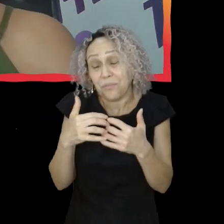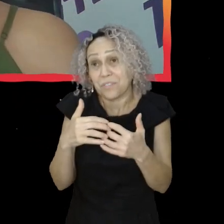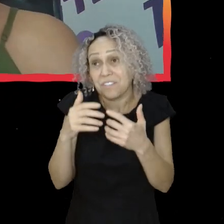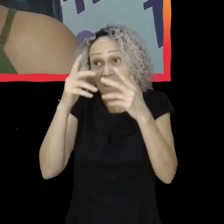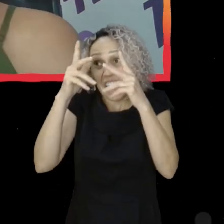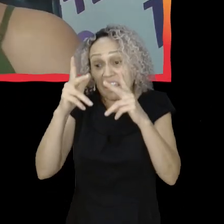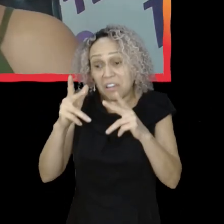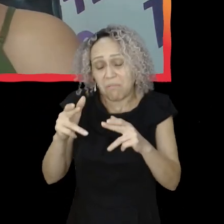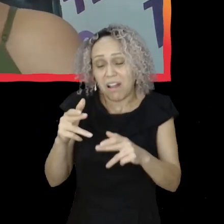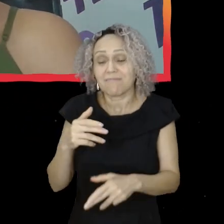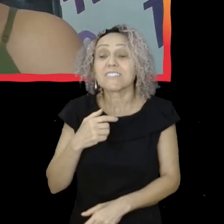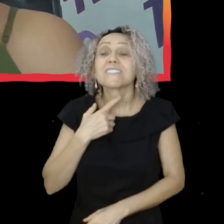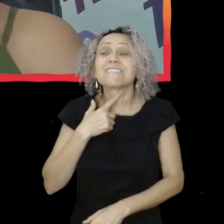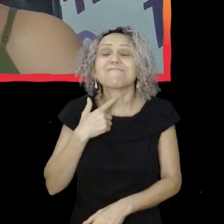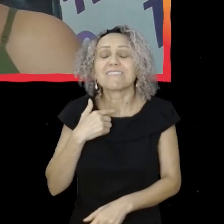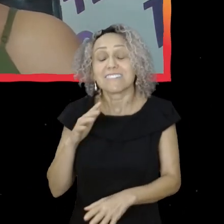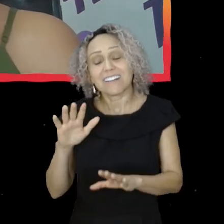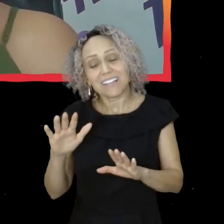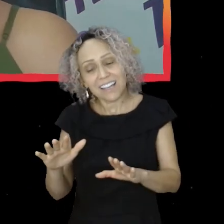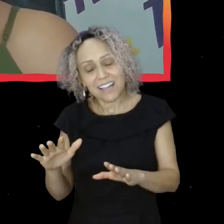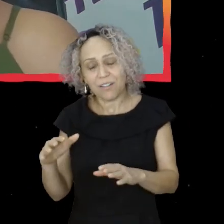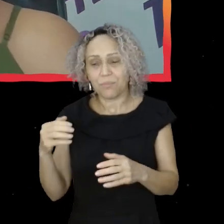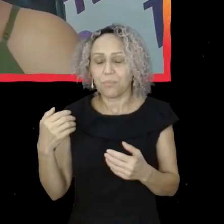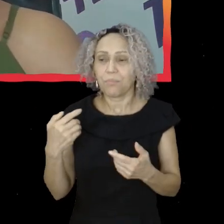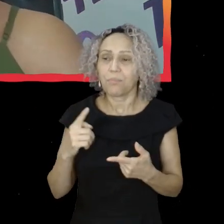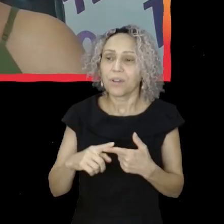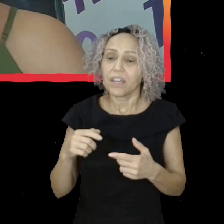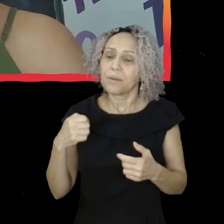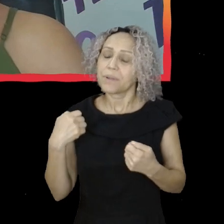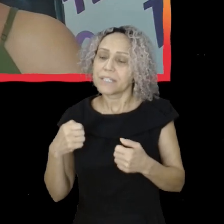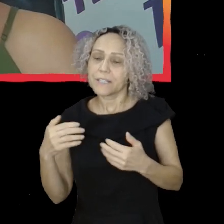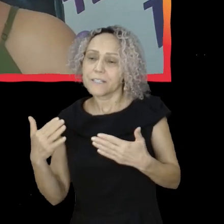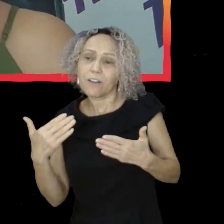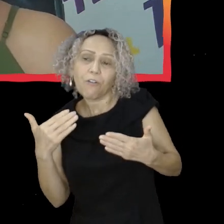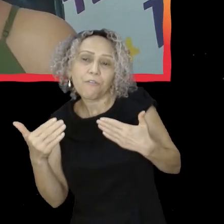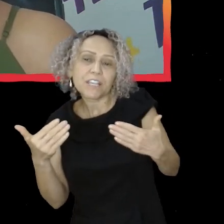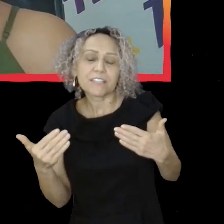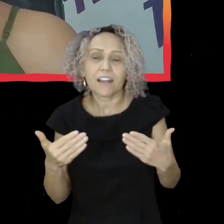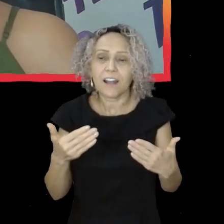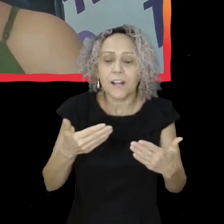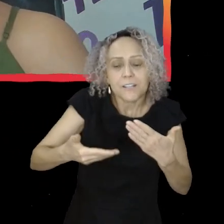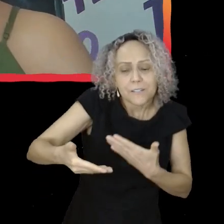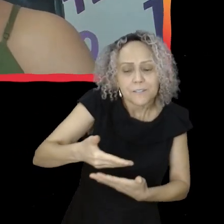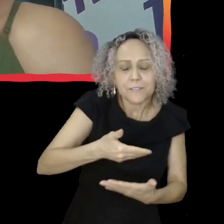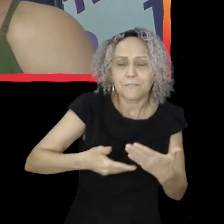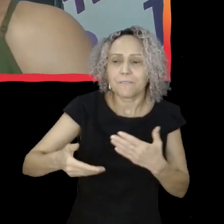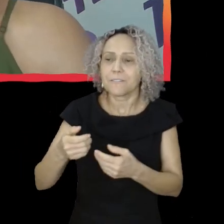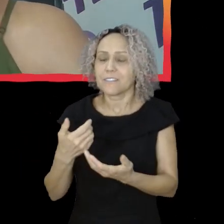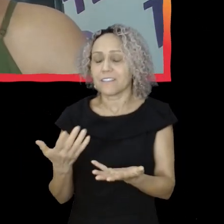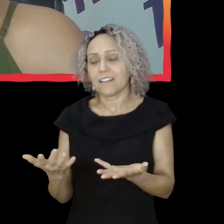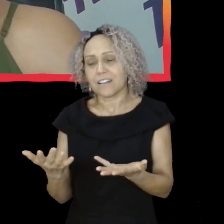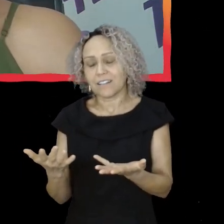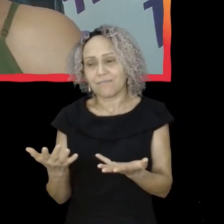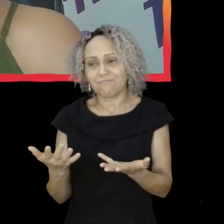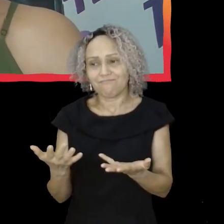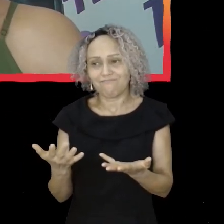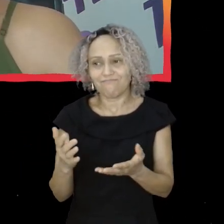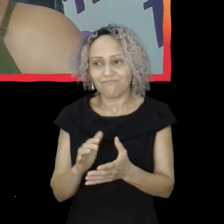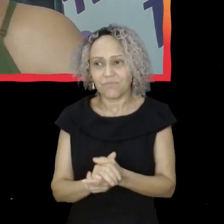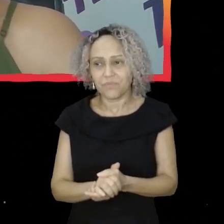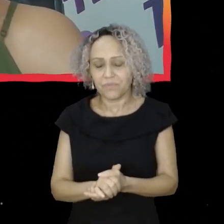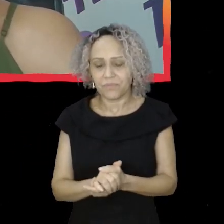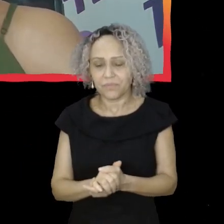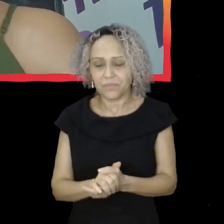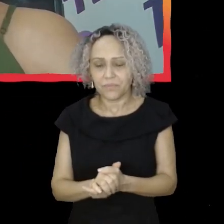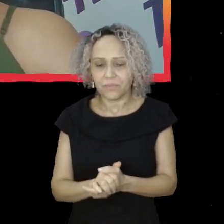é um pouco, às vezes, mais difícil, assim, né? O militante, ele é muito, ele é muito mais fervoroso, ele é